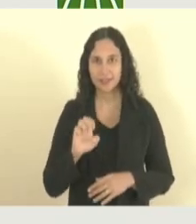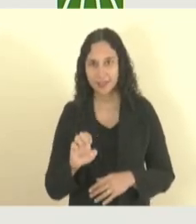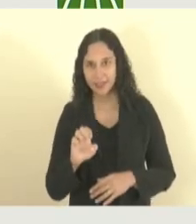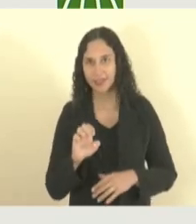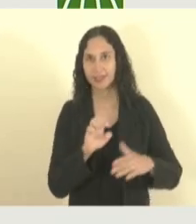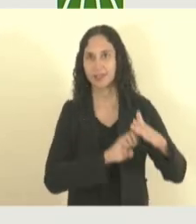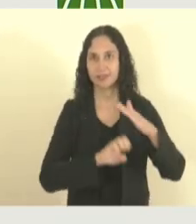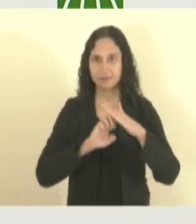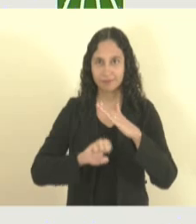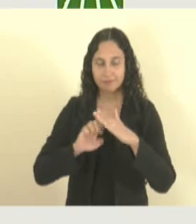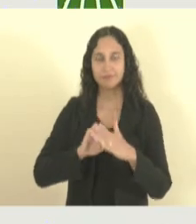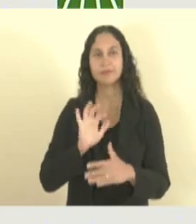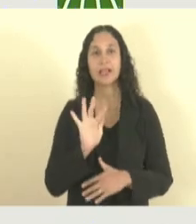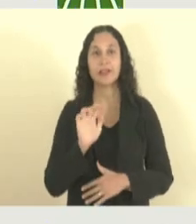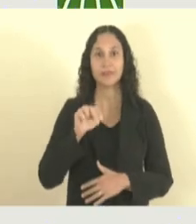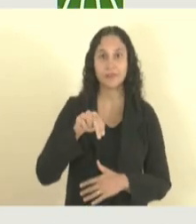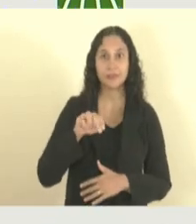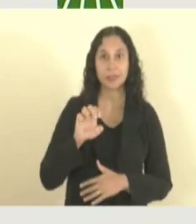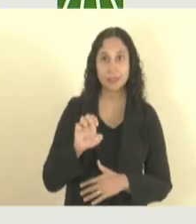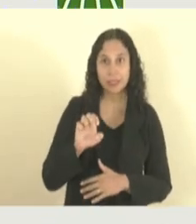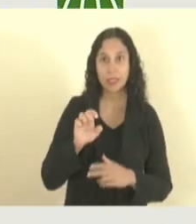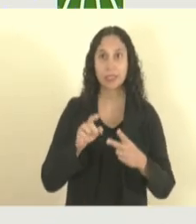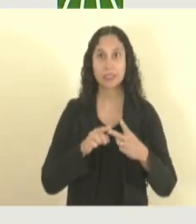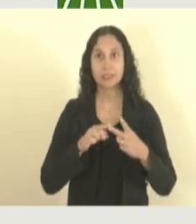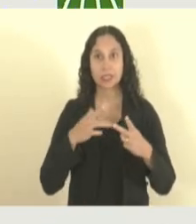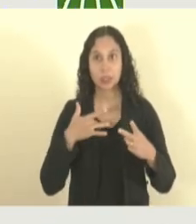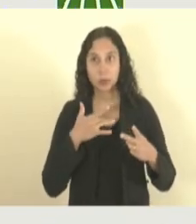Inovação, FNE Sol,